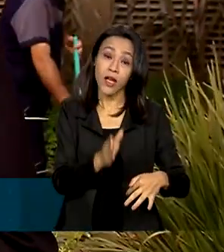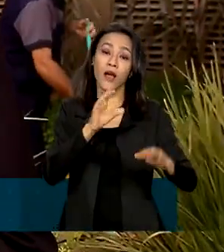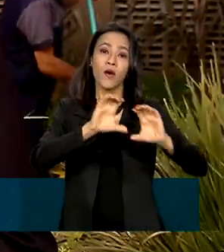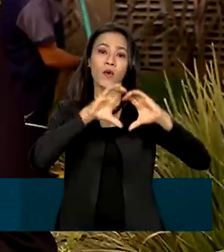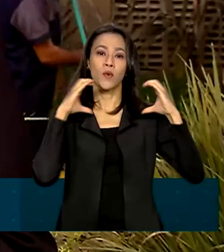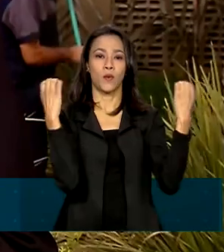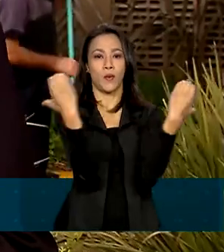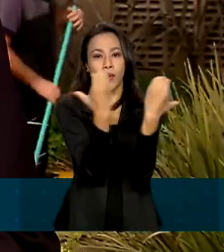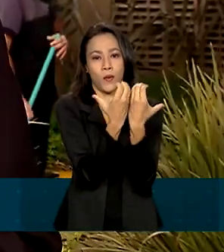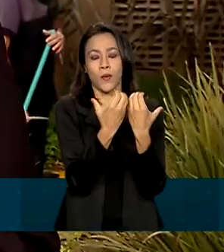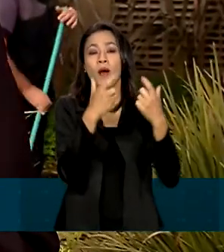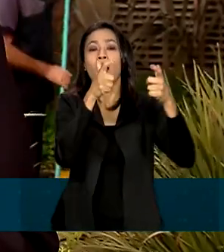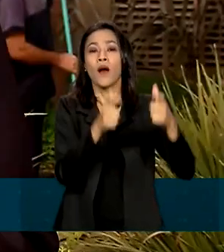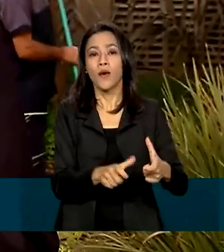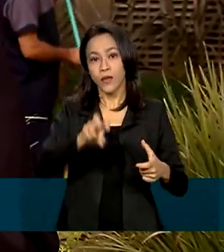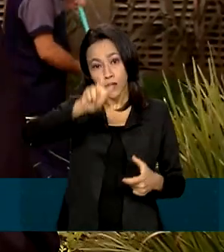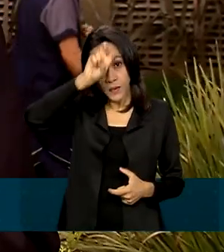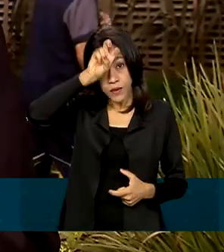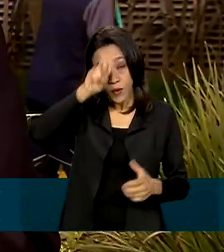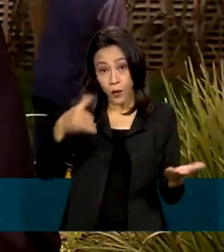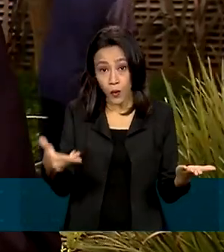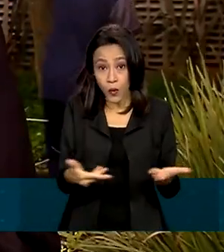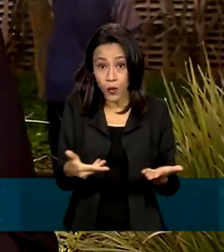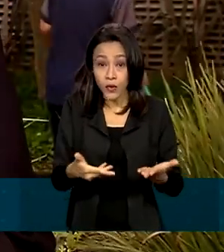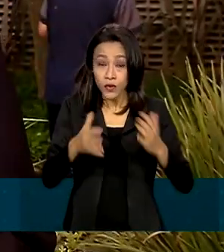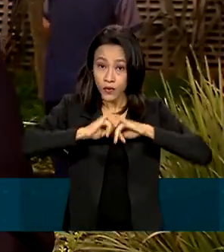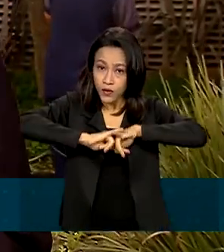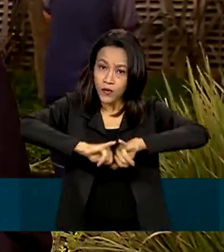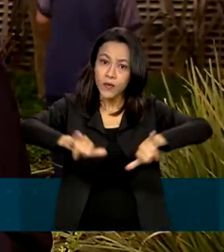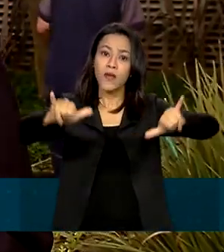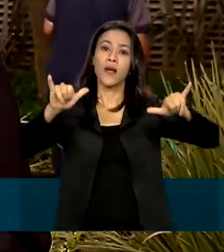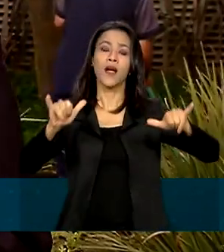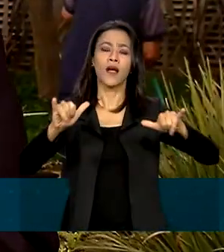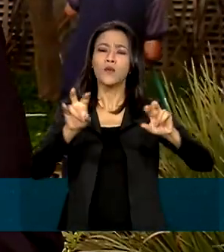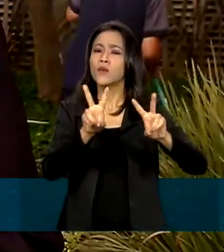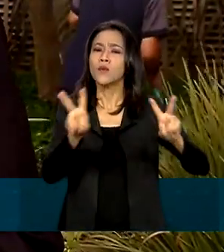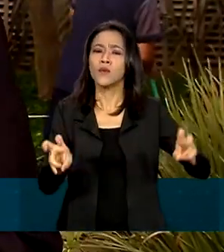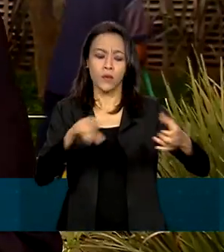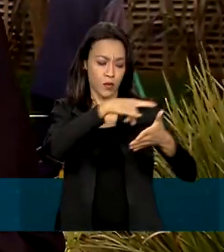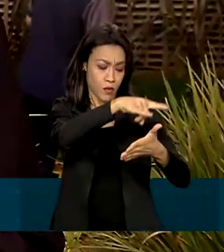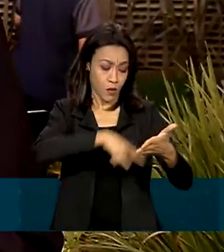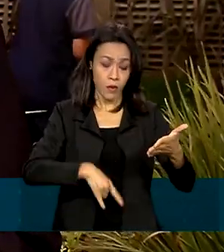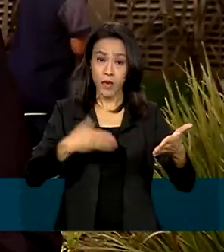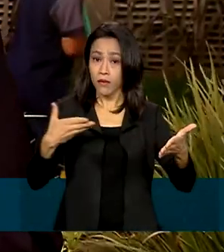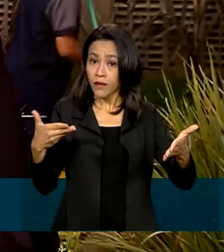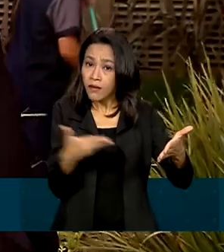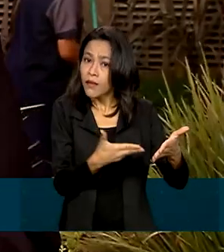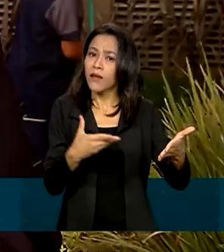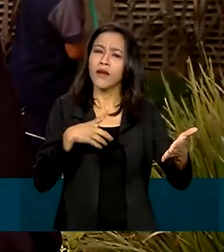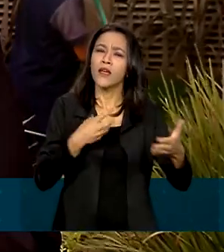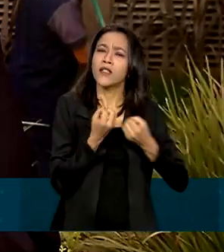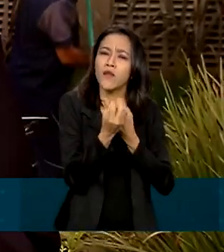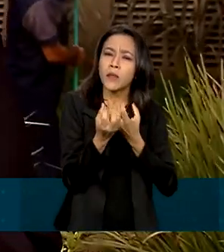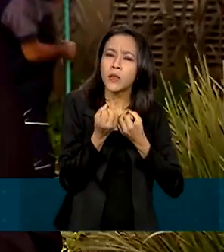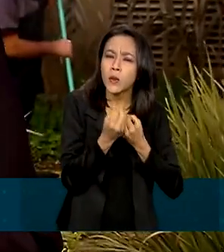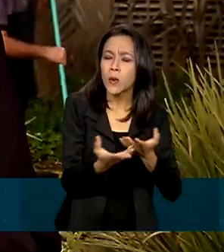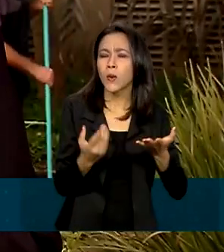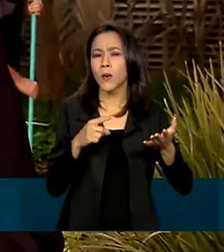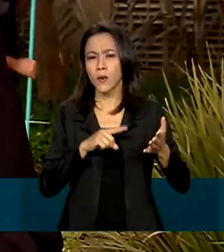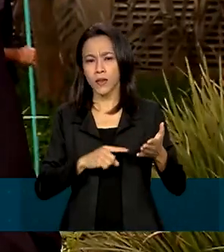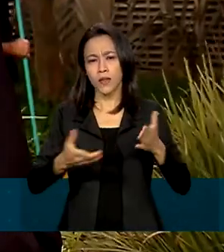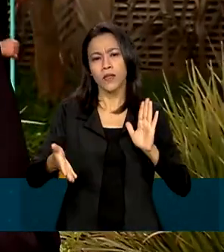Charmelsheik, no Egito. E hoje foi divulgado um rascunho do documento oficial, que deve conter todas as informações, as